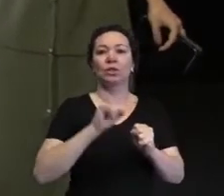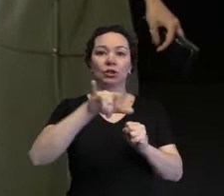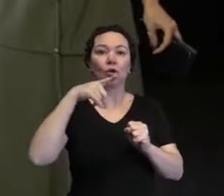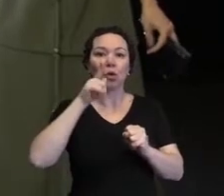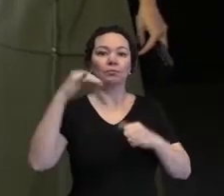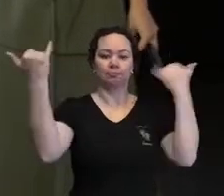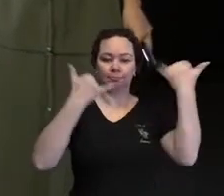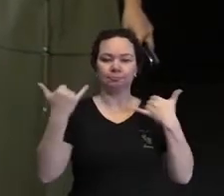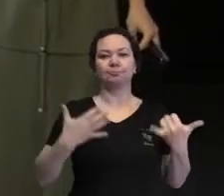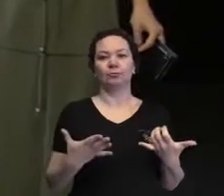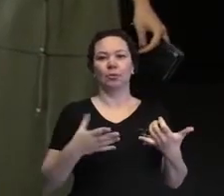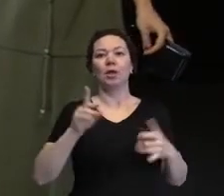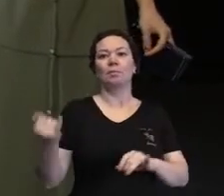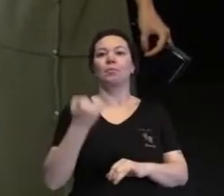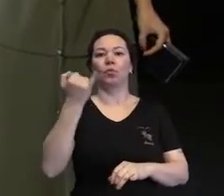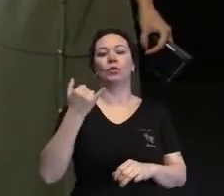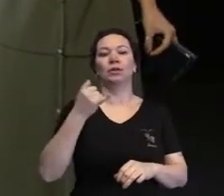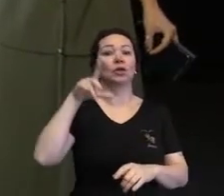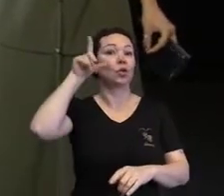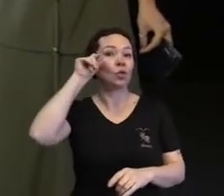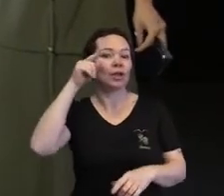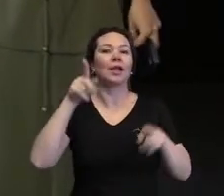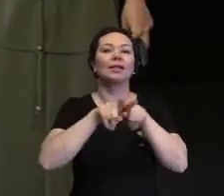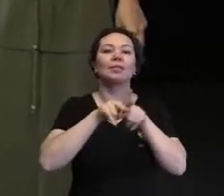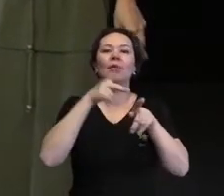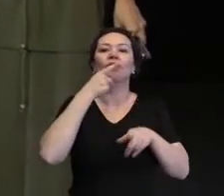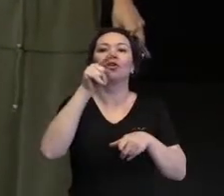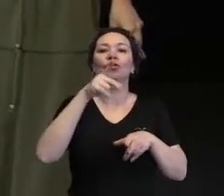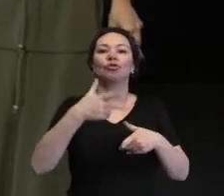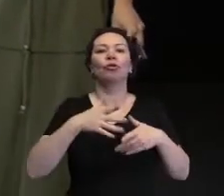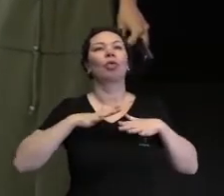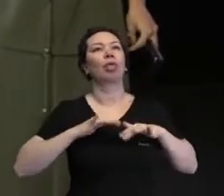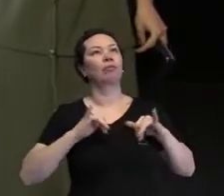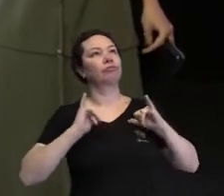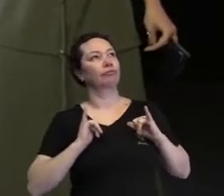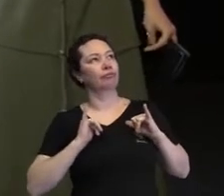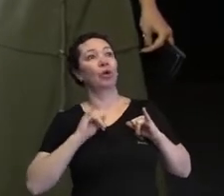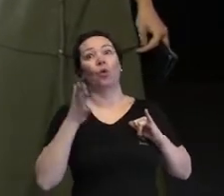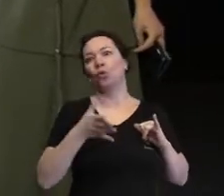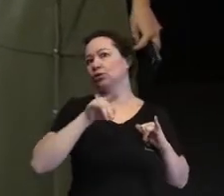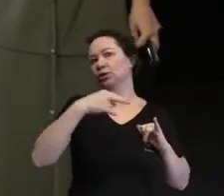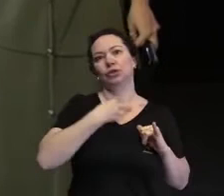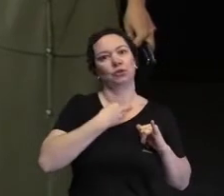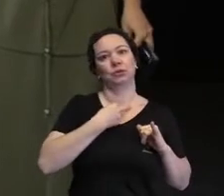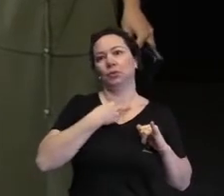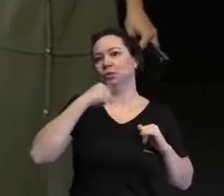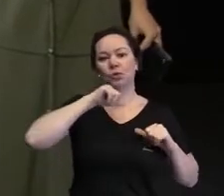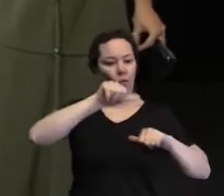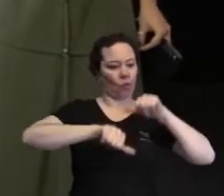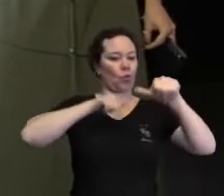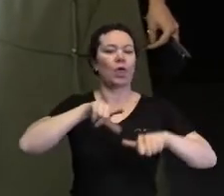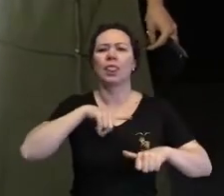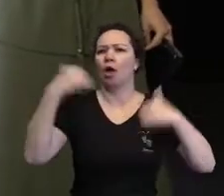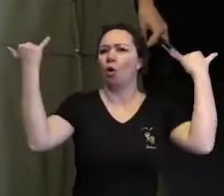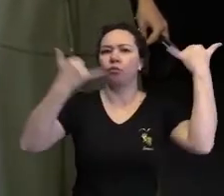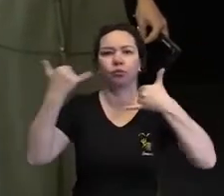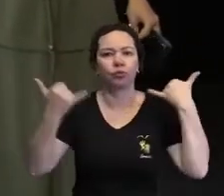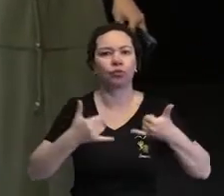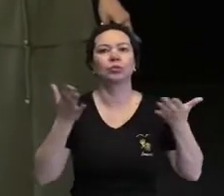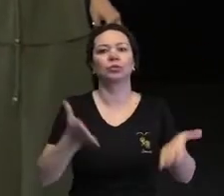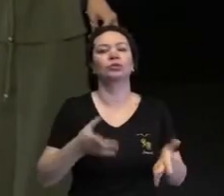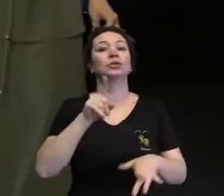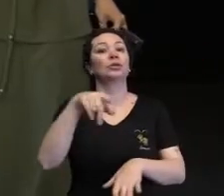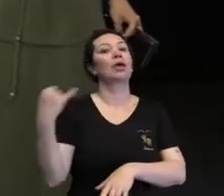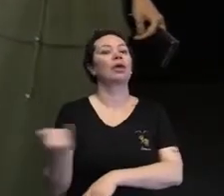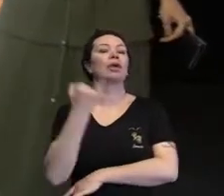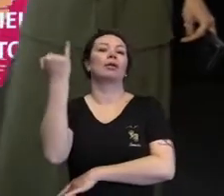Cortella acabou de falar sobre comodismo e é isso. A gente não pode se acomodar. Hoje em dia, não tem como não se informar. E, por isso, eu reforço a